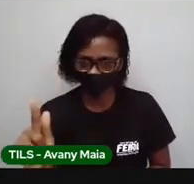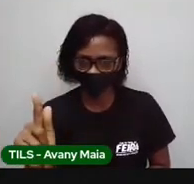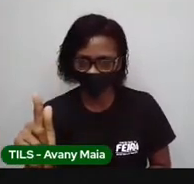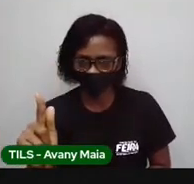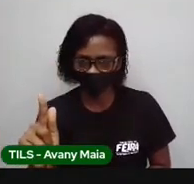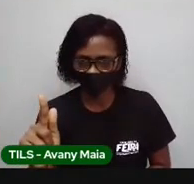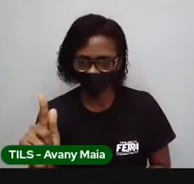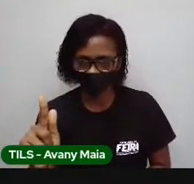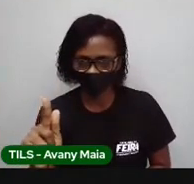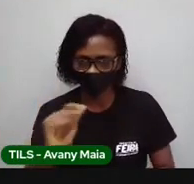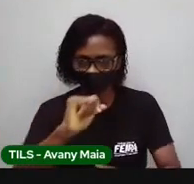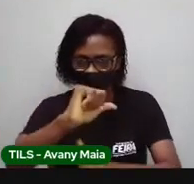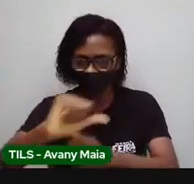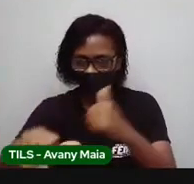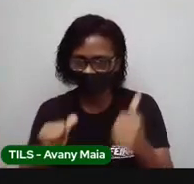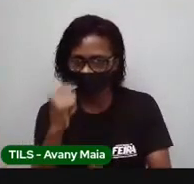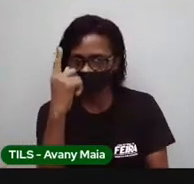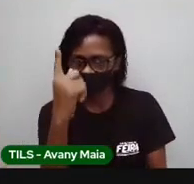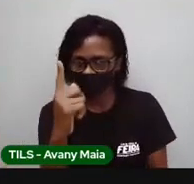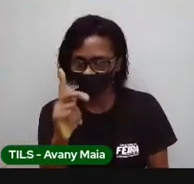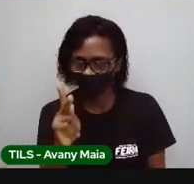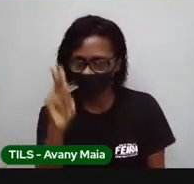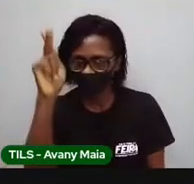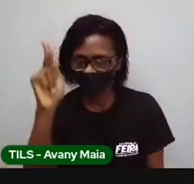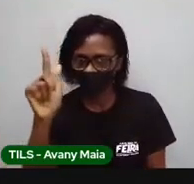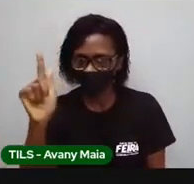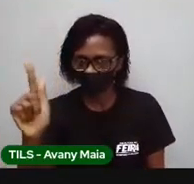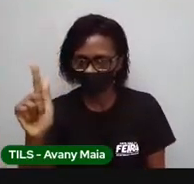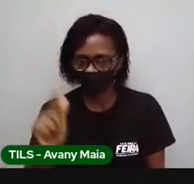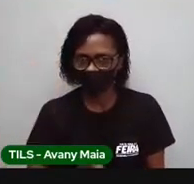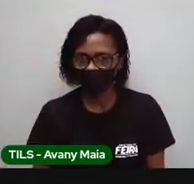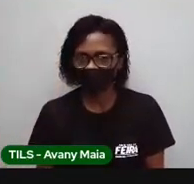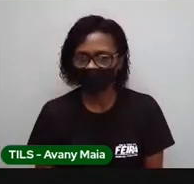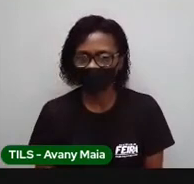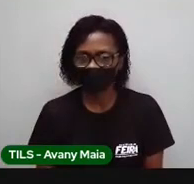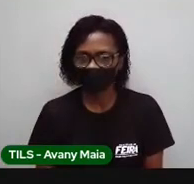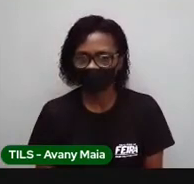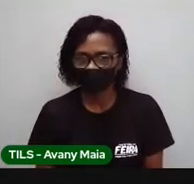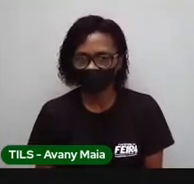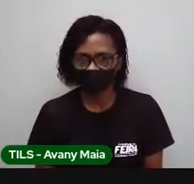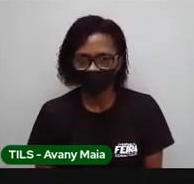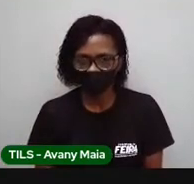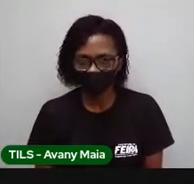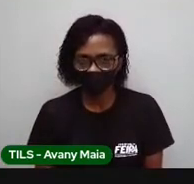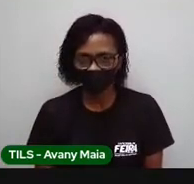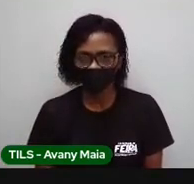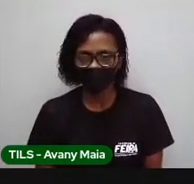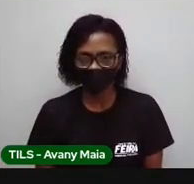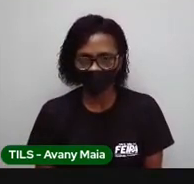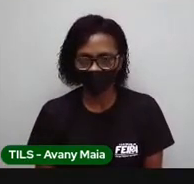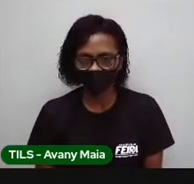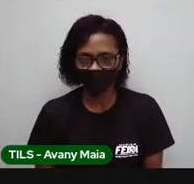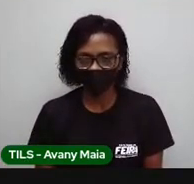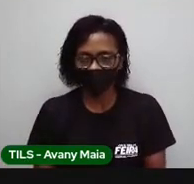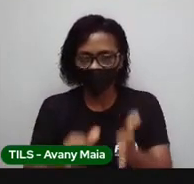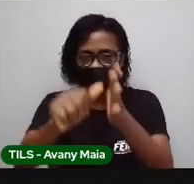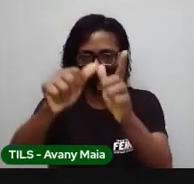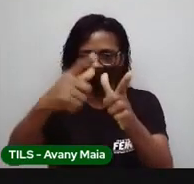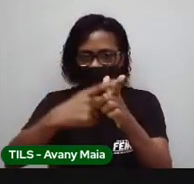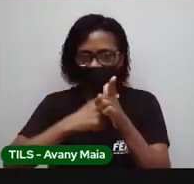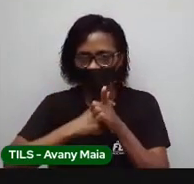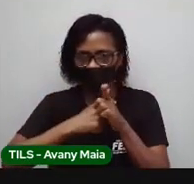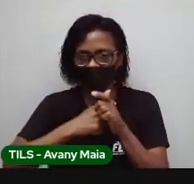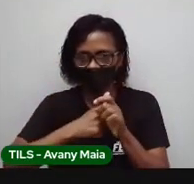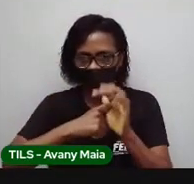a gente troca por um quilograma, laranjinha também. Tá? Então, no primeiro mil gramas, troquei por um